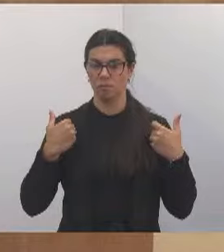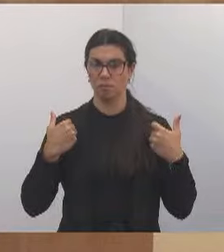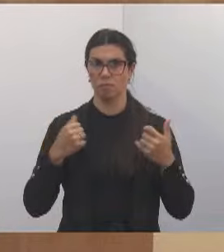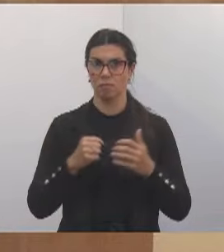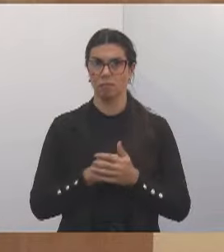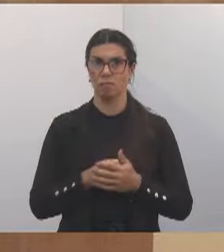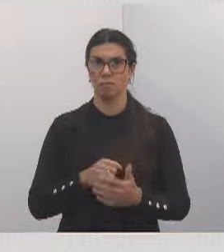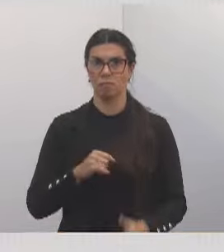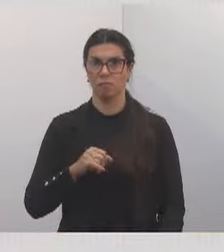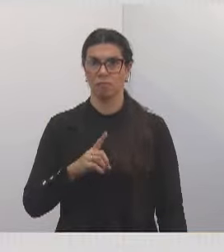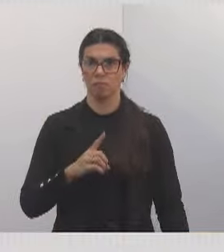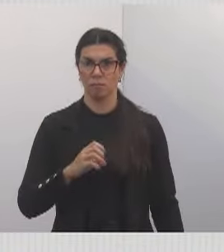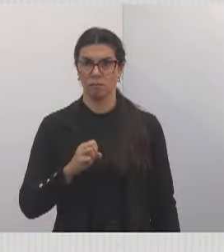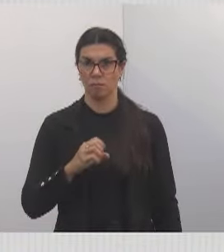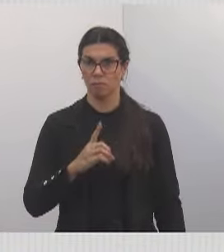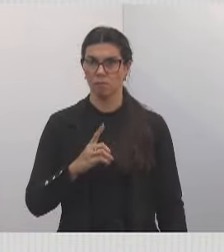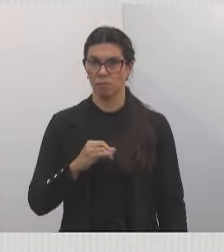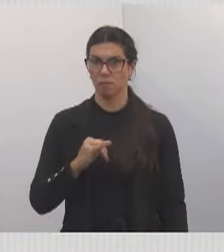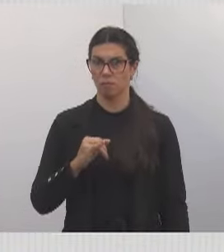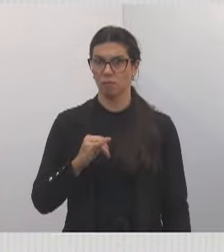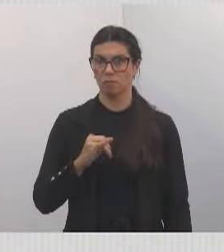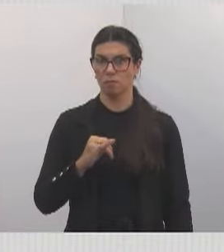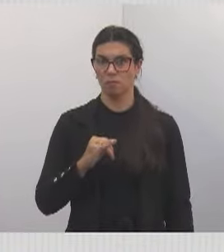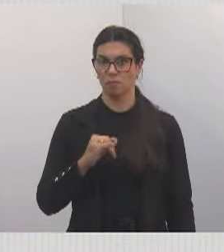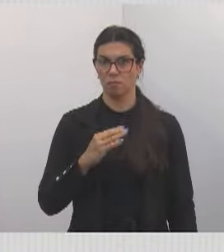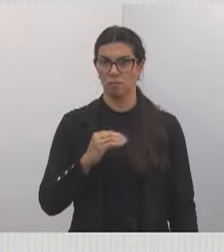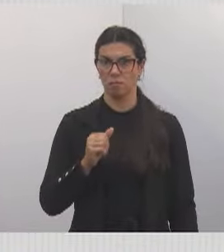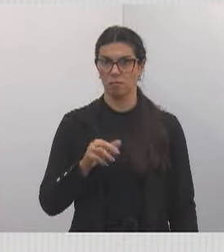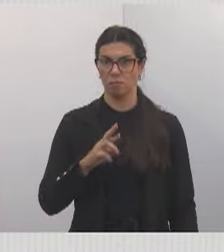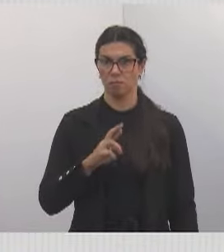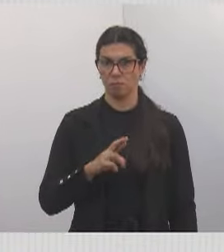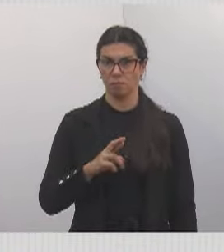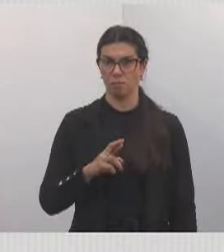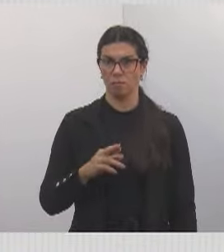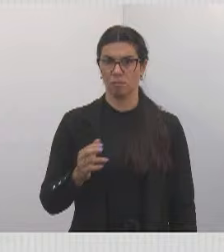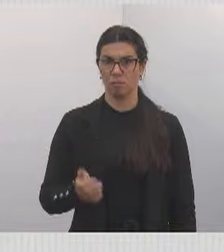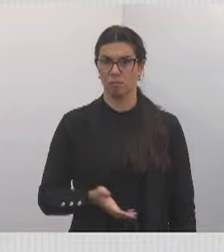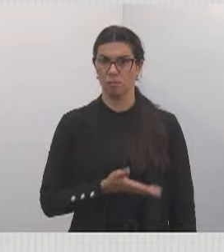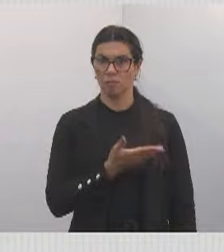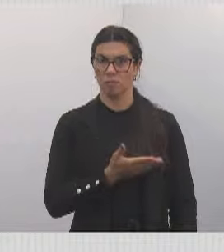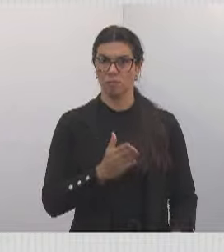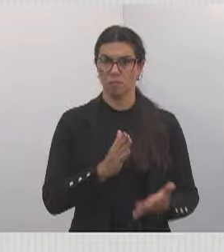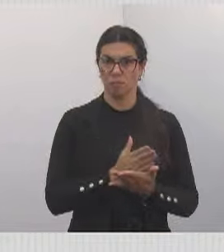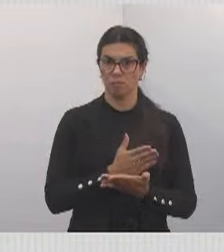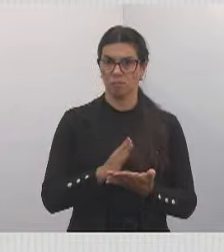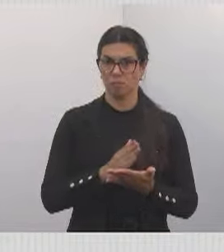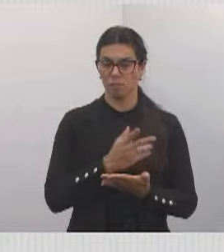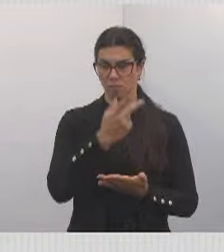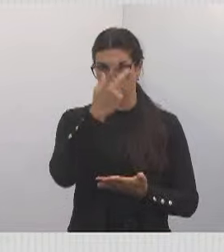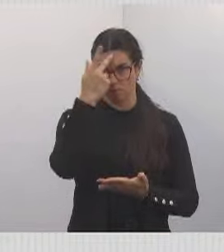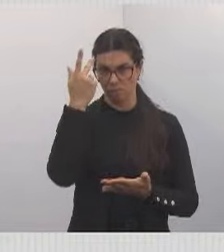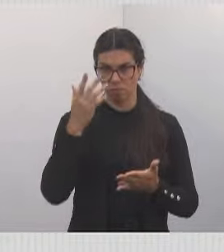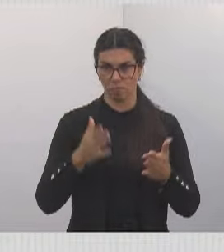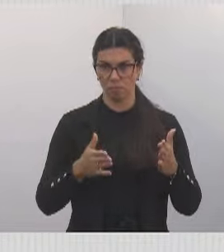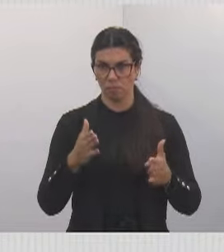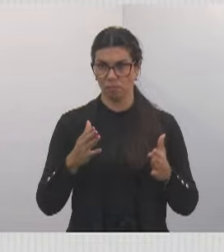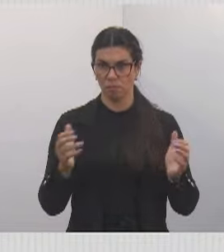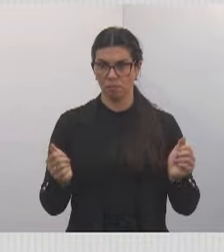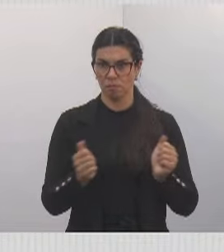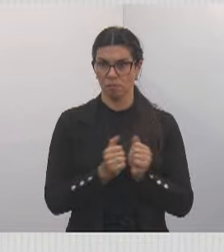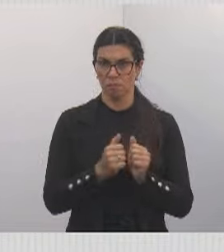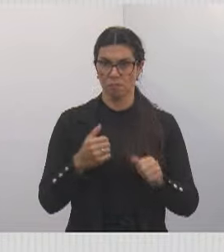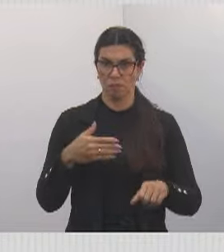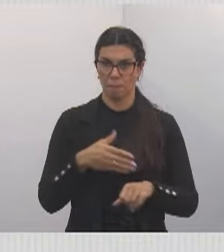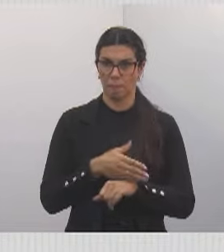Vou pedir para os técnicos que coloquem para a gente aí a imagem. Aí algumas pessoas que estiveram presentes neste momento. Foi um momento